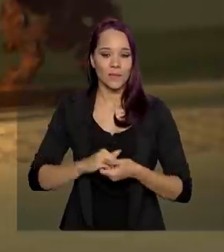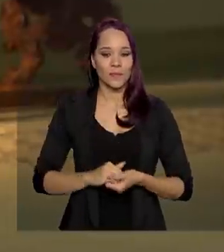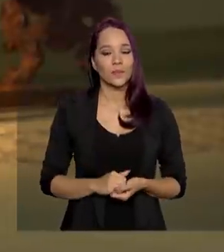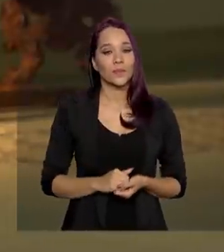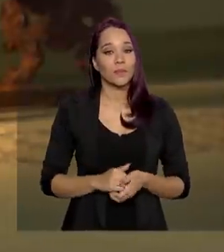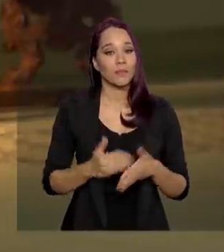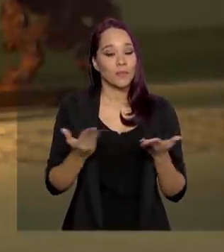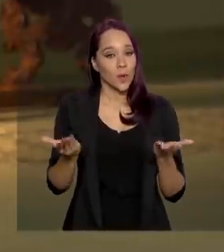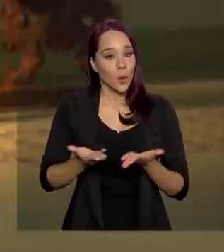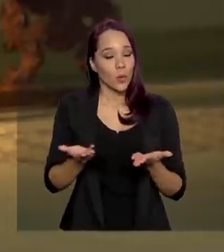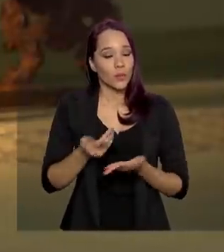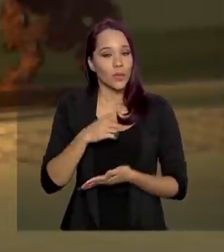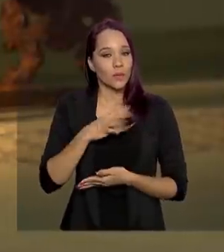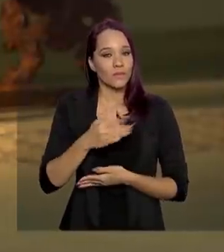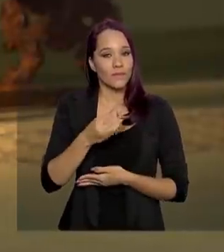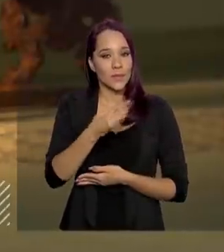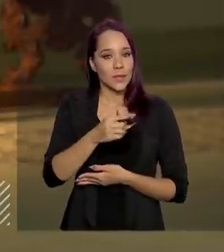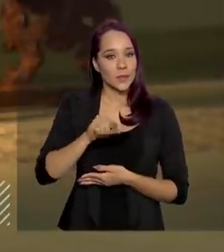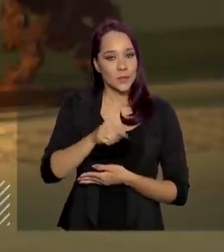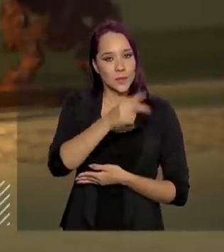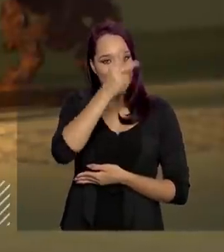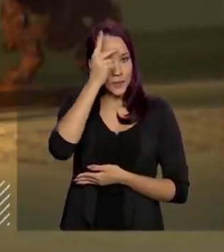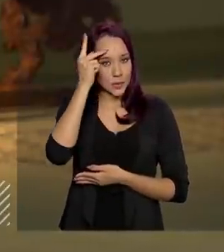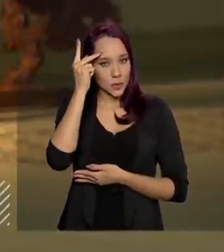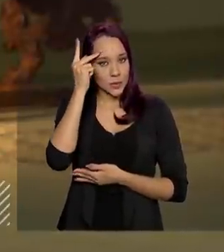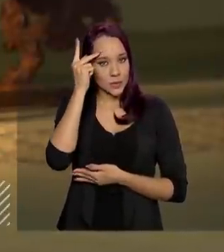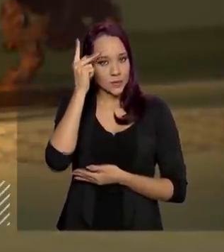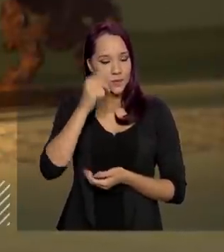Bom, atualmente, nós temos em torno de 3 mil pessoas.